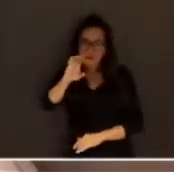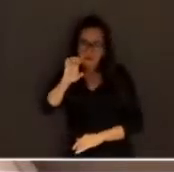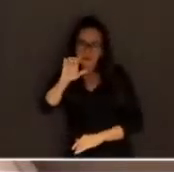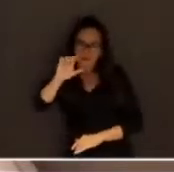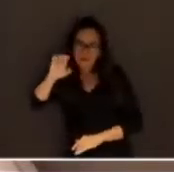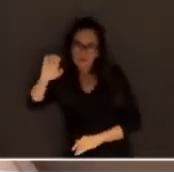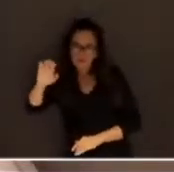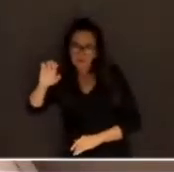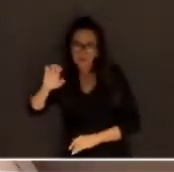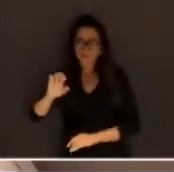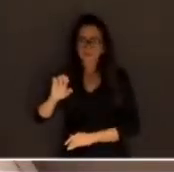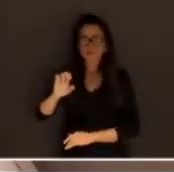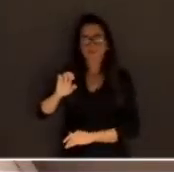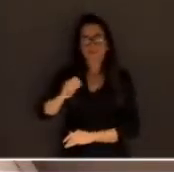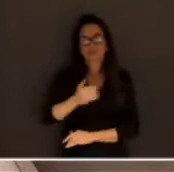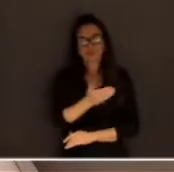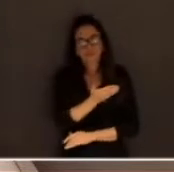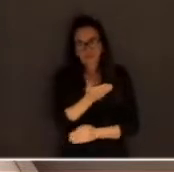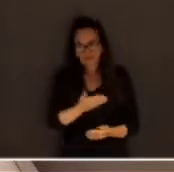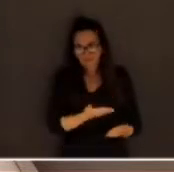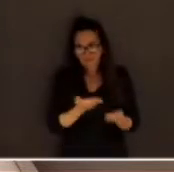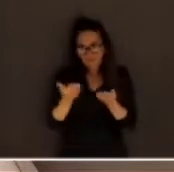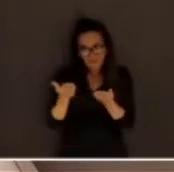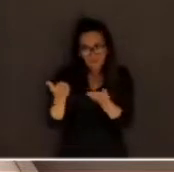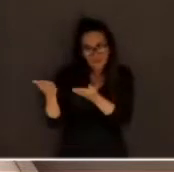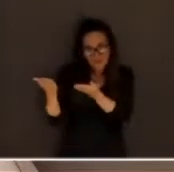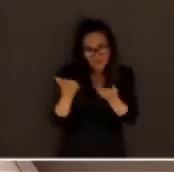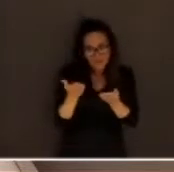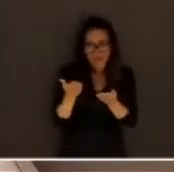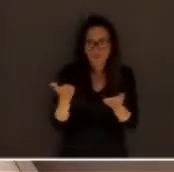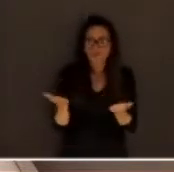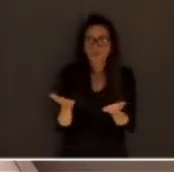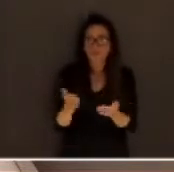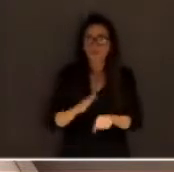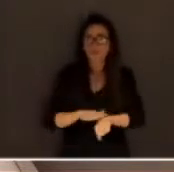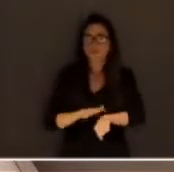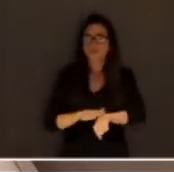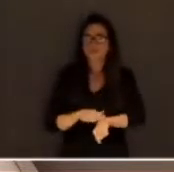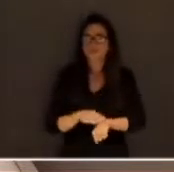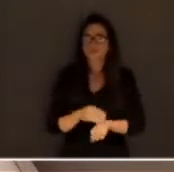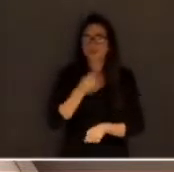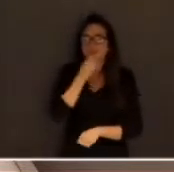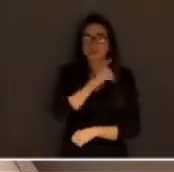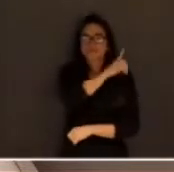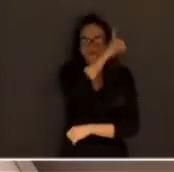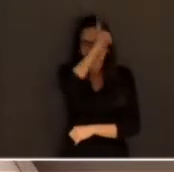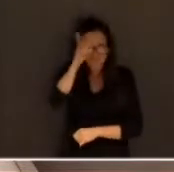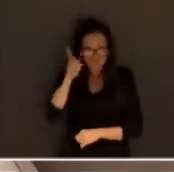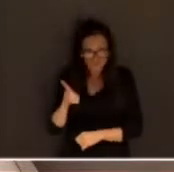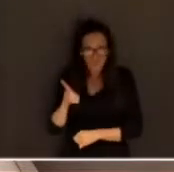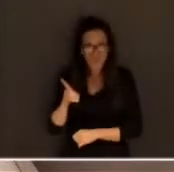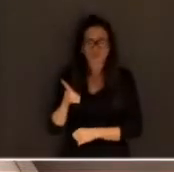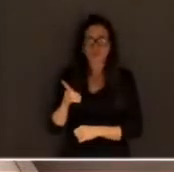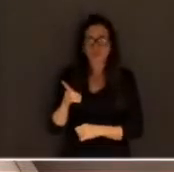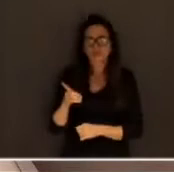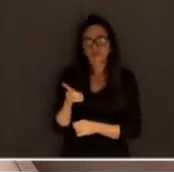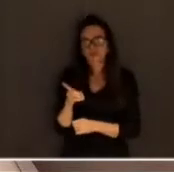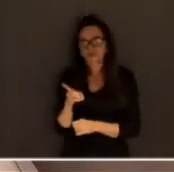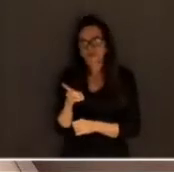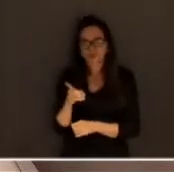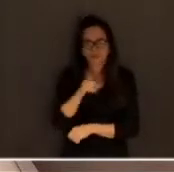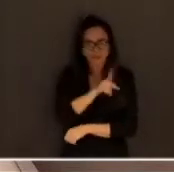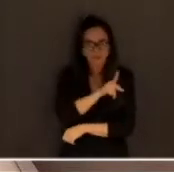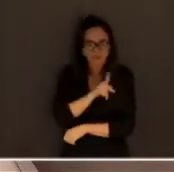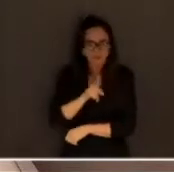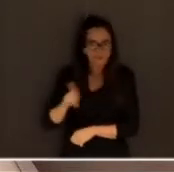a qual eu passo a palavra e a condução desse trabalho. Boa tarde, bom dia. Como presidente da